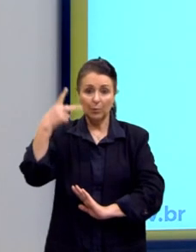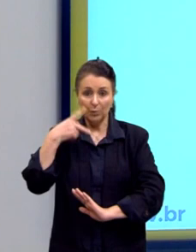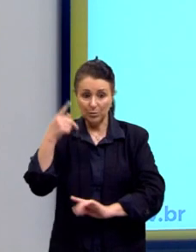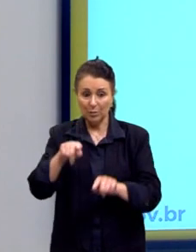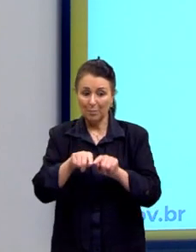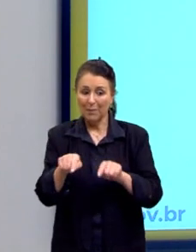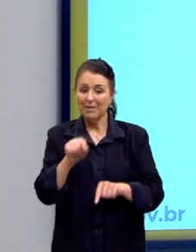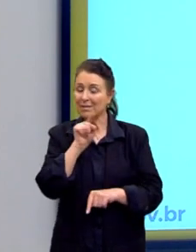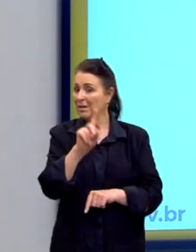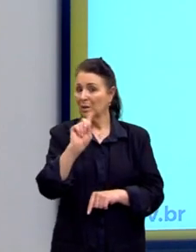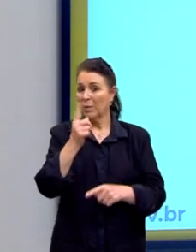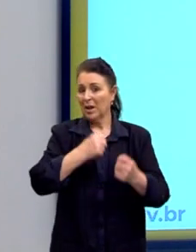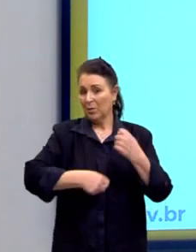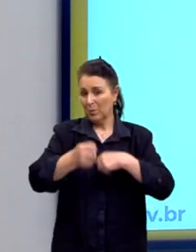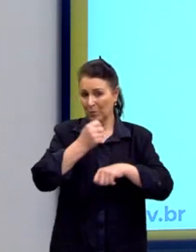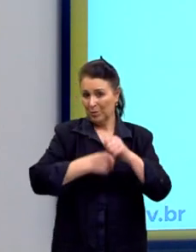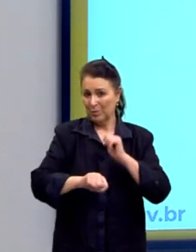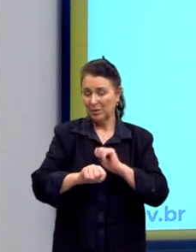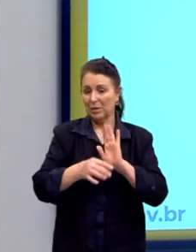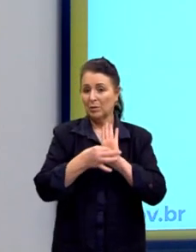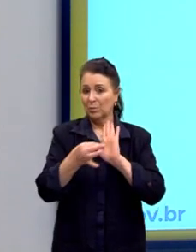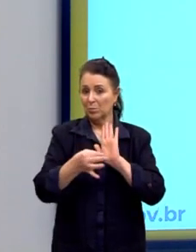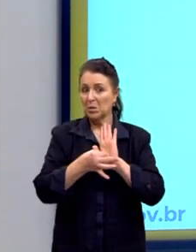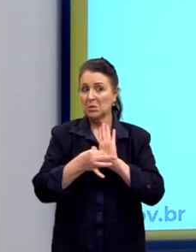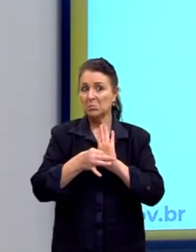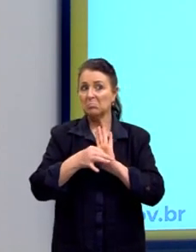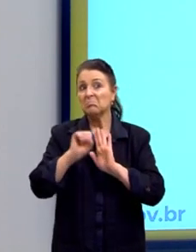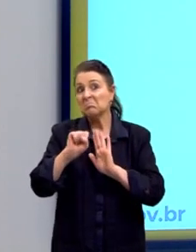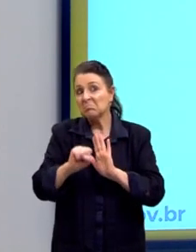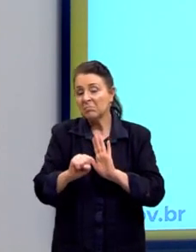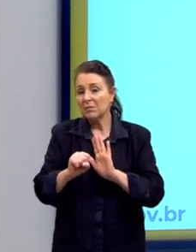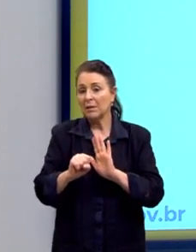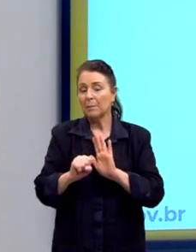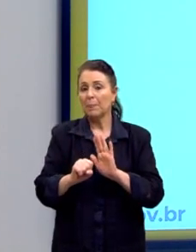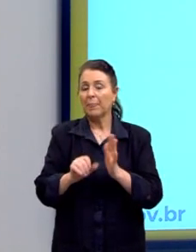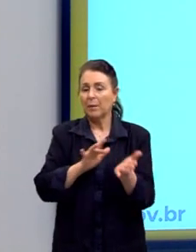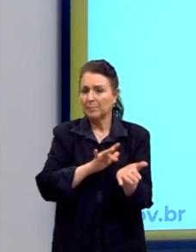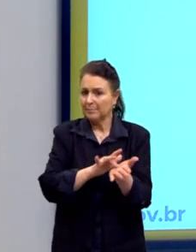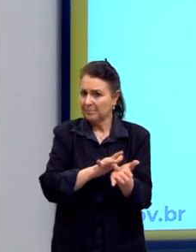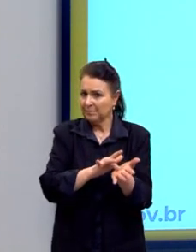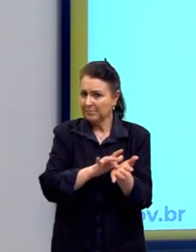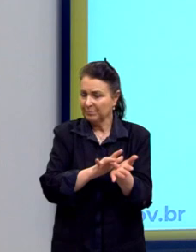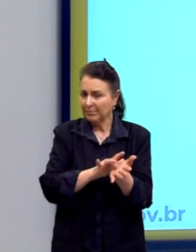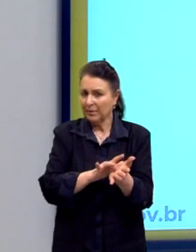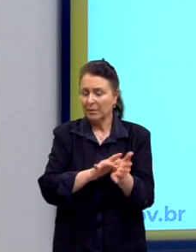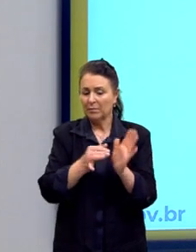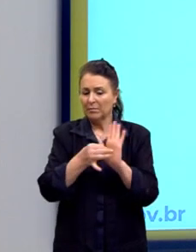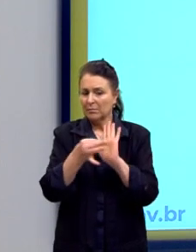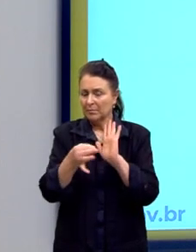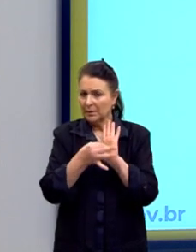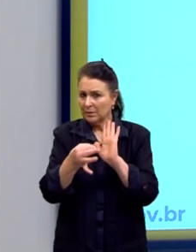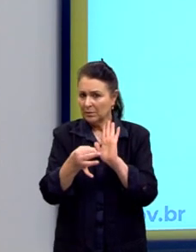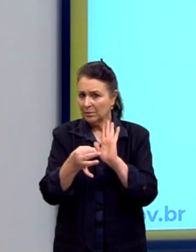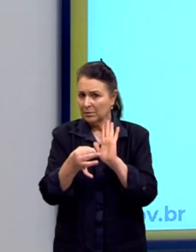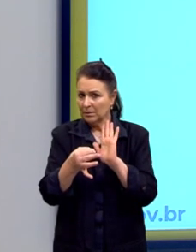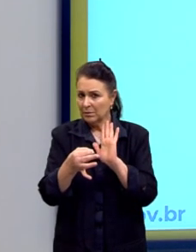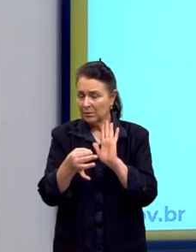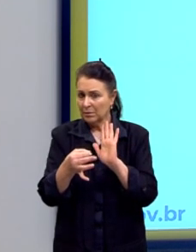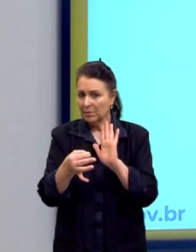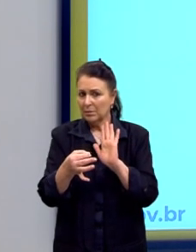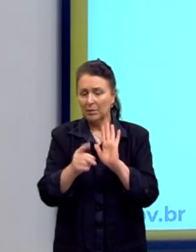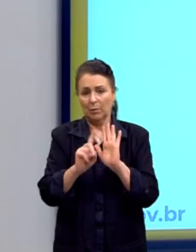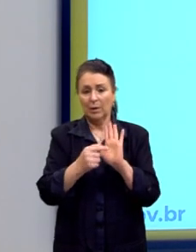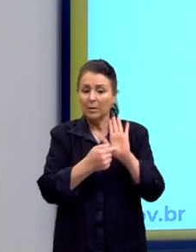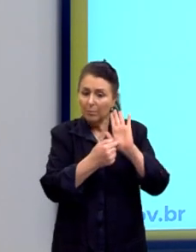economista. Então, é um argumento inválido. É uma falácia, não um argumento? Não, ele apresenta o